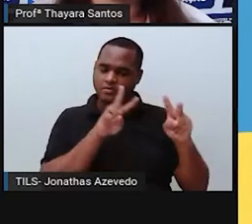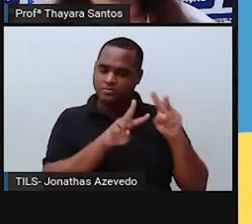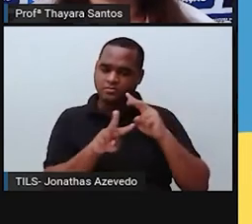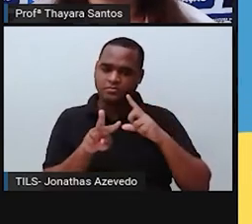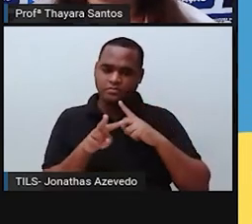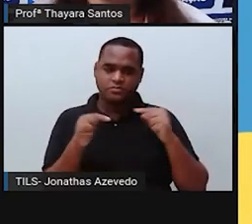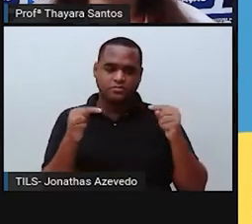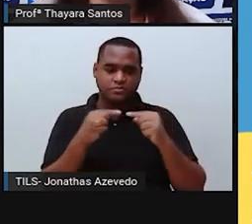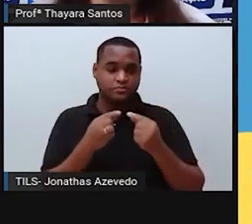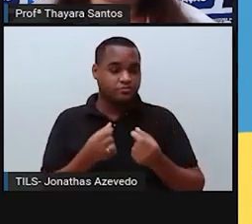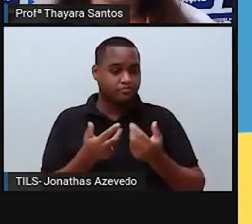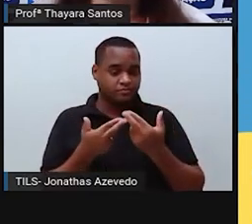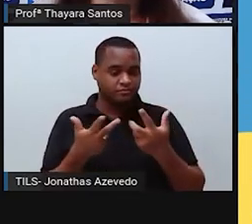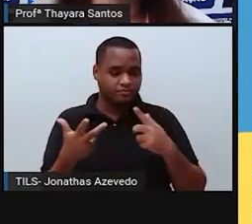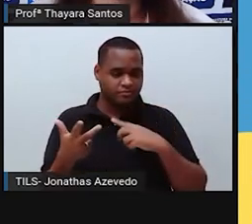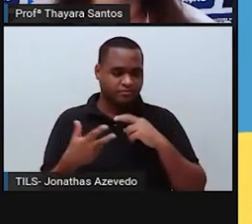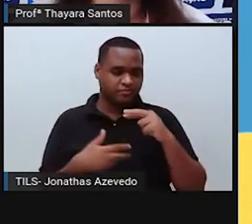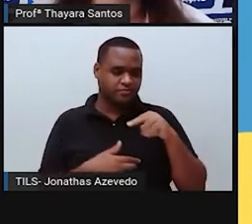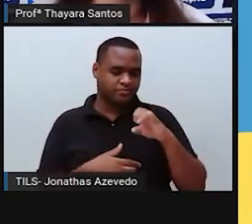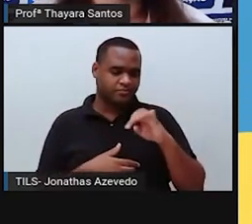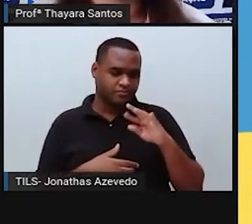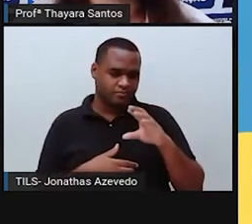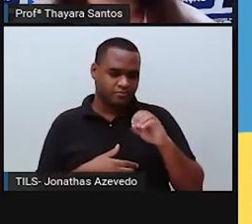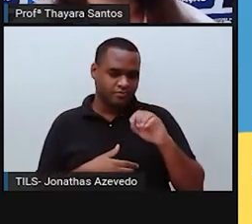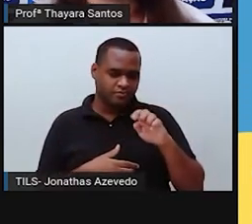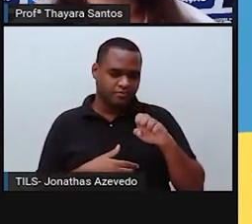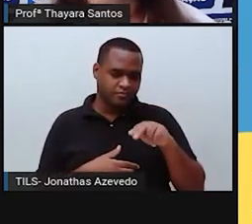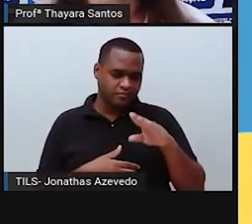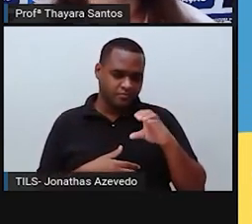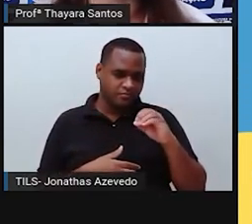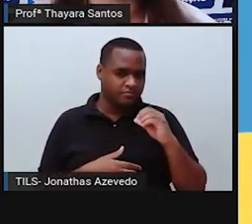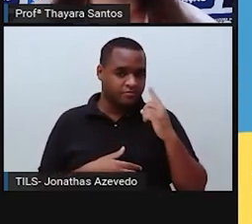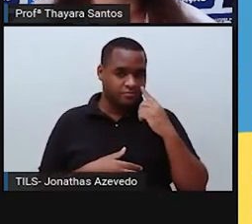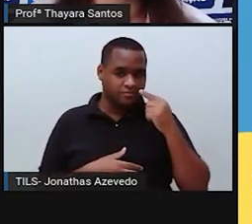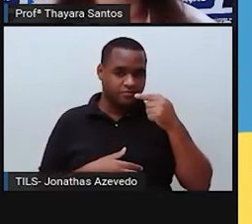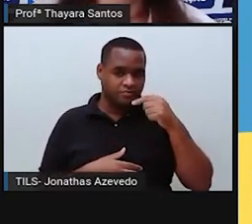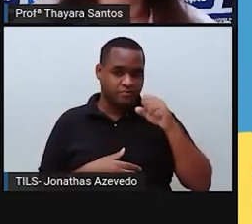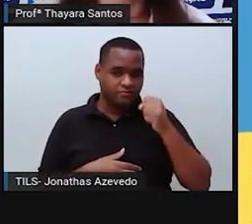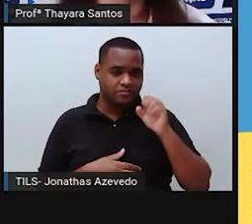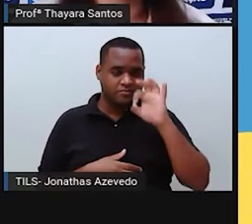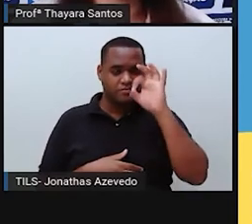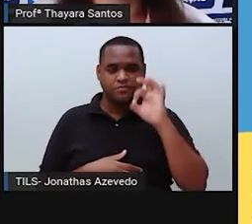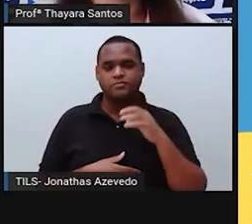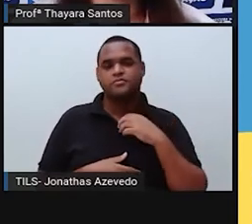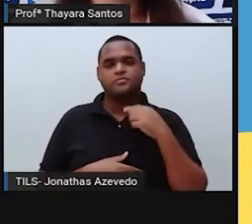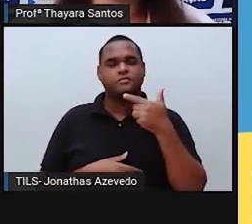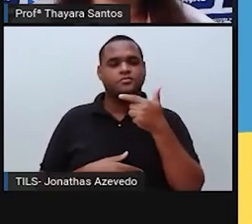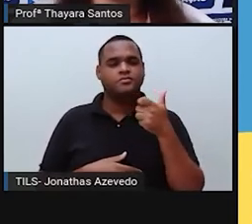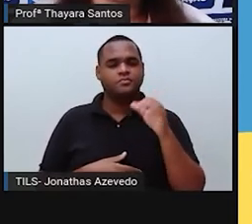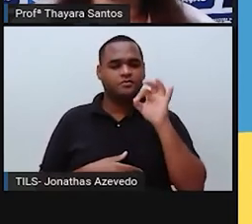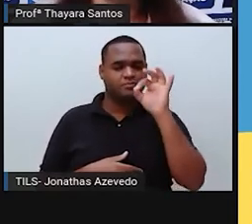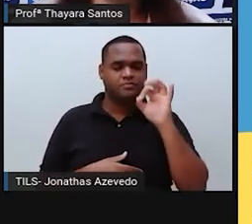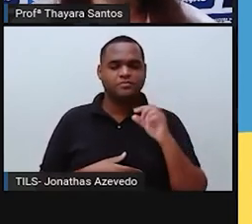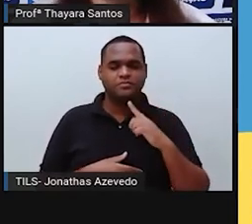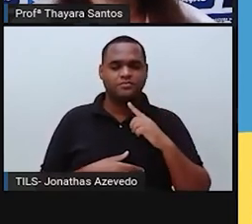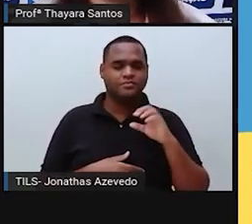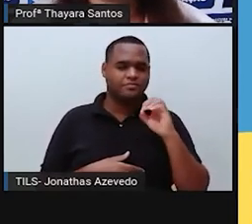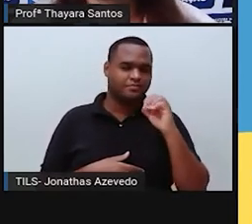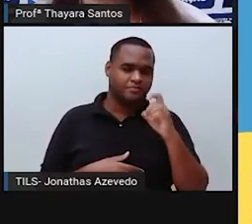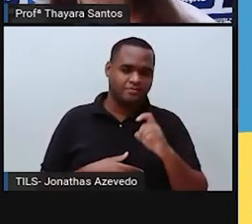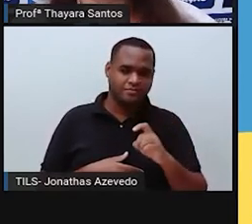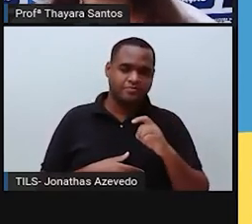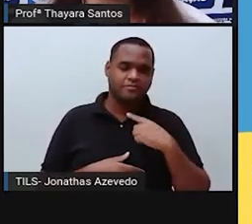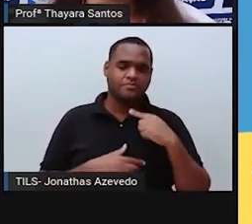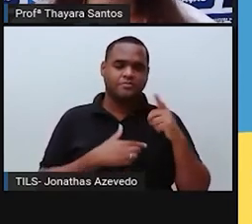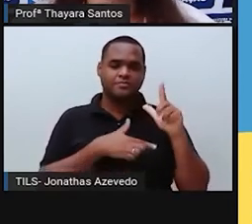é rico em nitrogênio, tem 78% de nitrogênio. 21% é do gás oxigênio. E esse